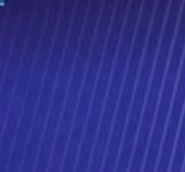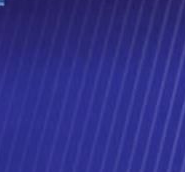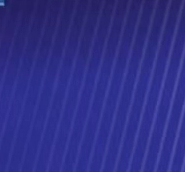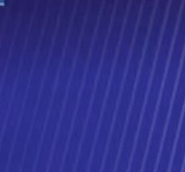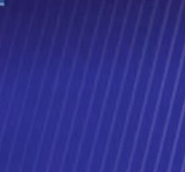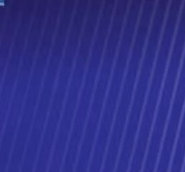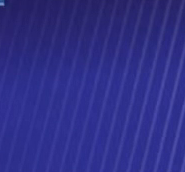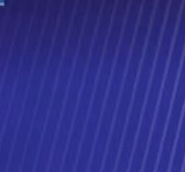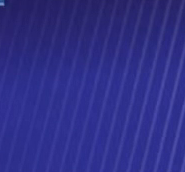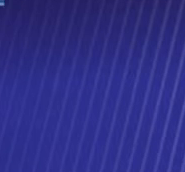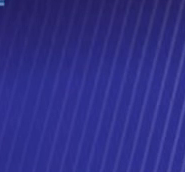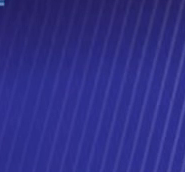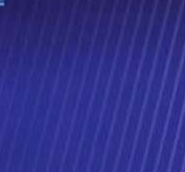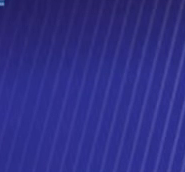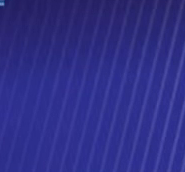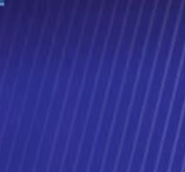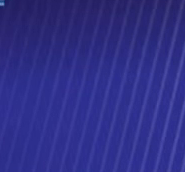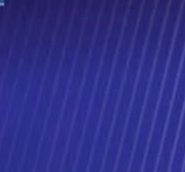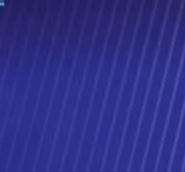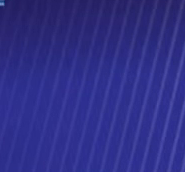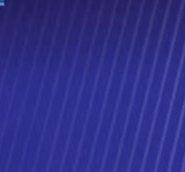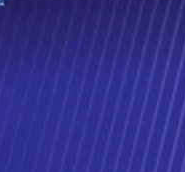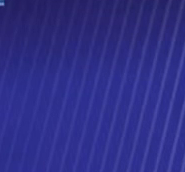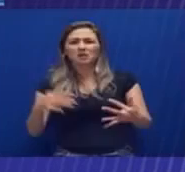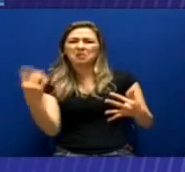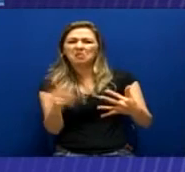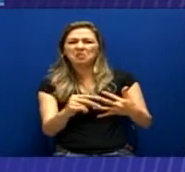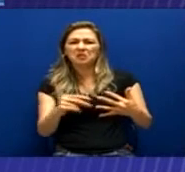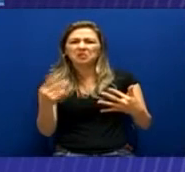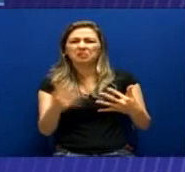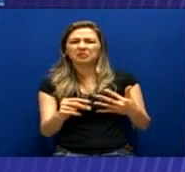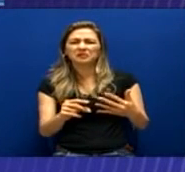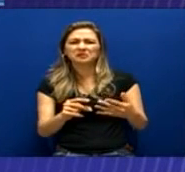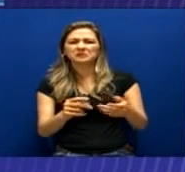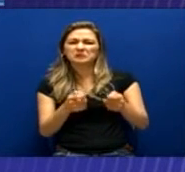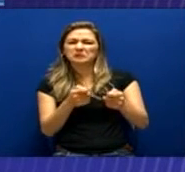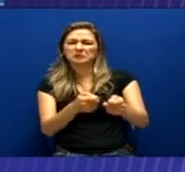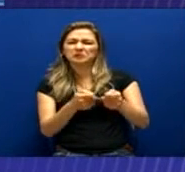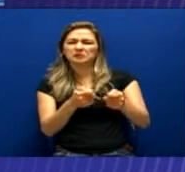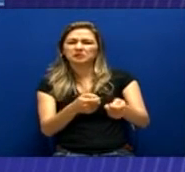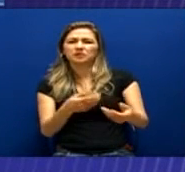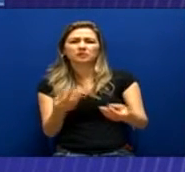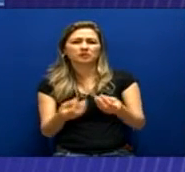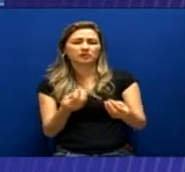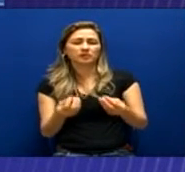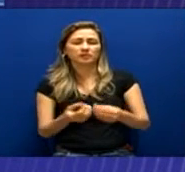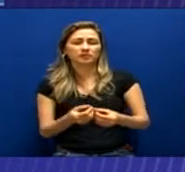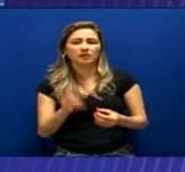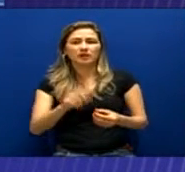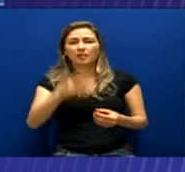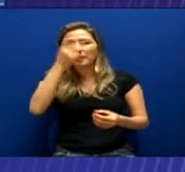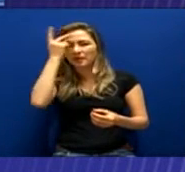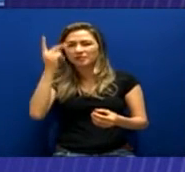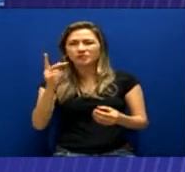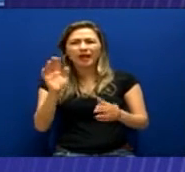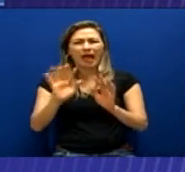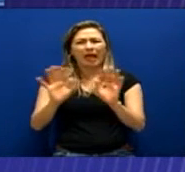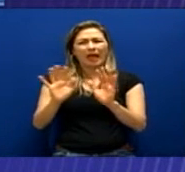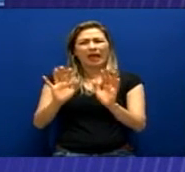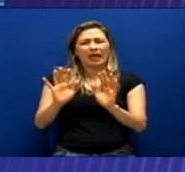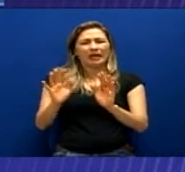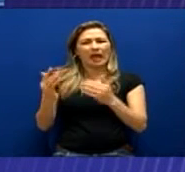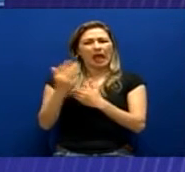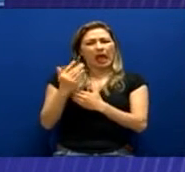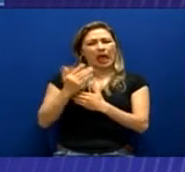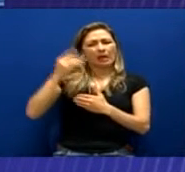elemento teleológico que confere com a definição de tortura no direito internacional foge ao alcance da vítima. A é de extremo